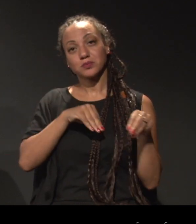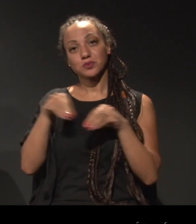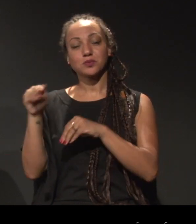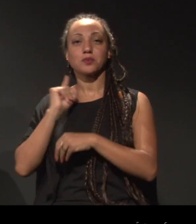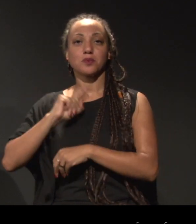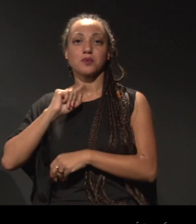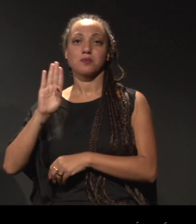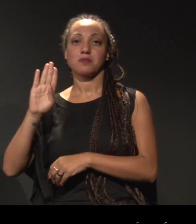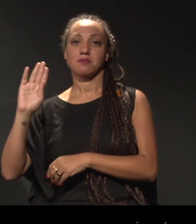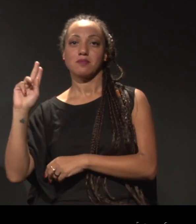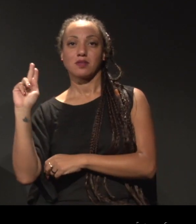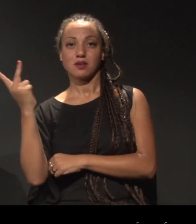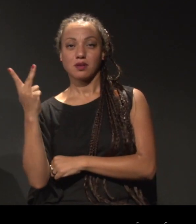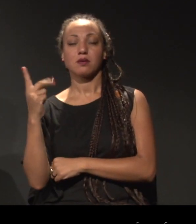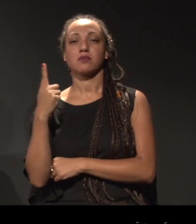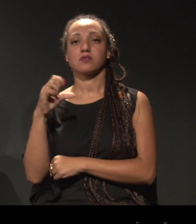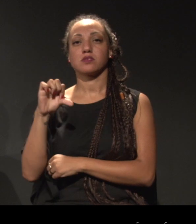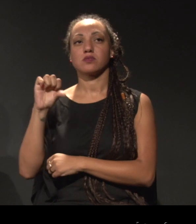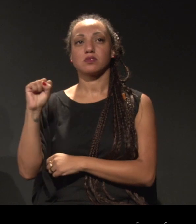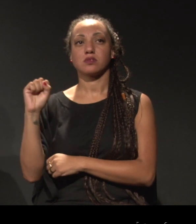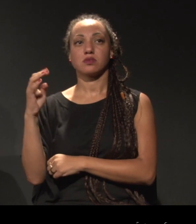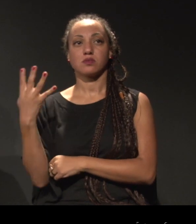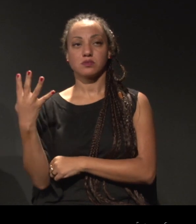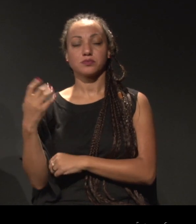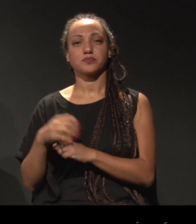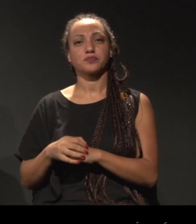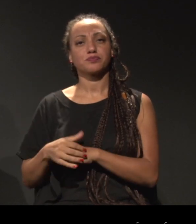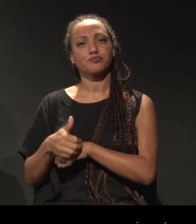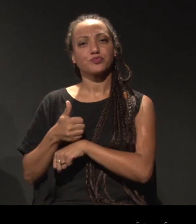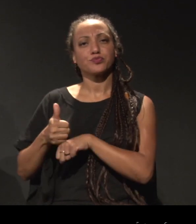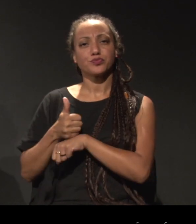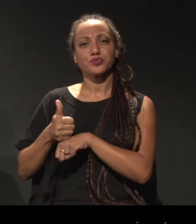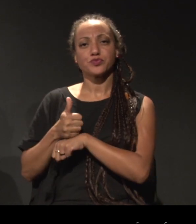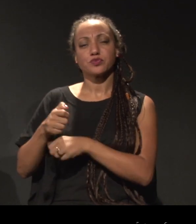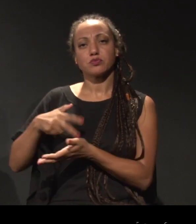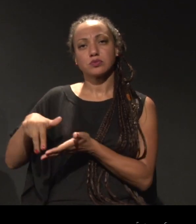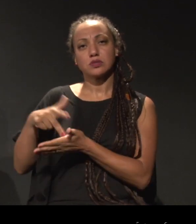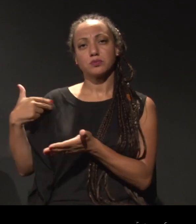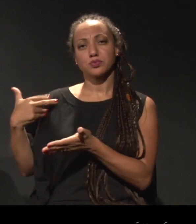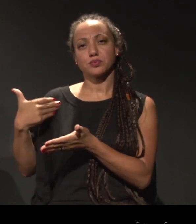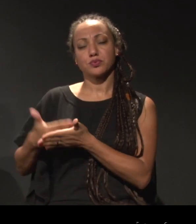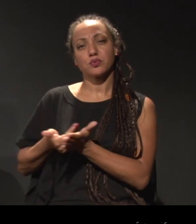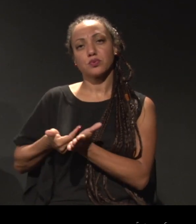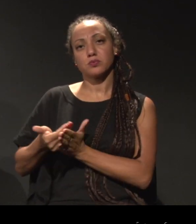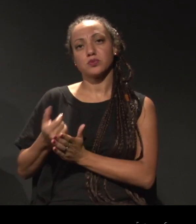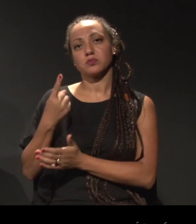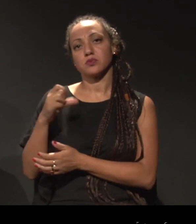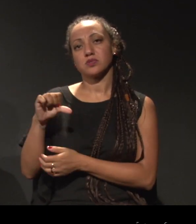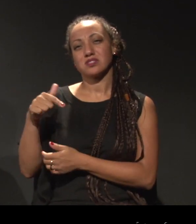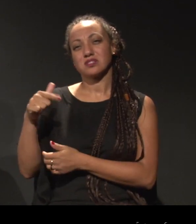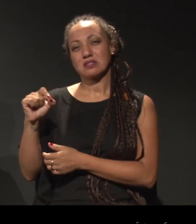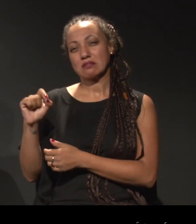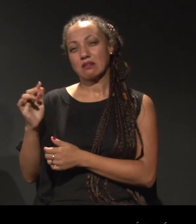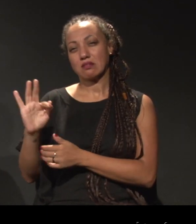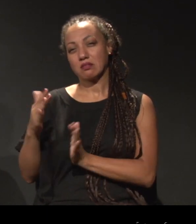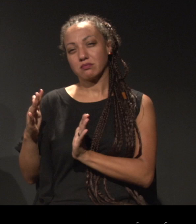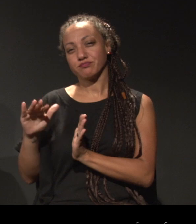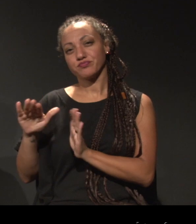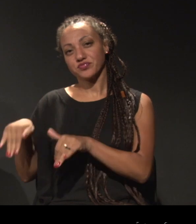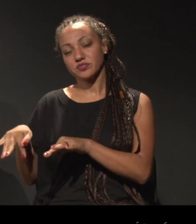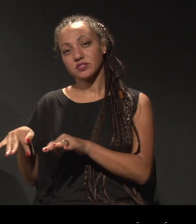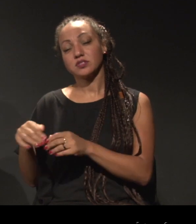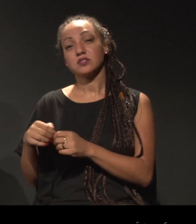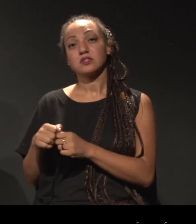Eu até achei que você era BH-ense. A carreira desse artista da dança teve início no final dos anos 1970 e está fortemente marcada por